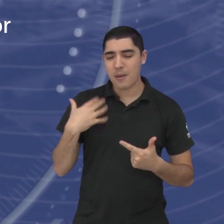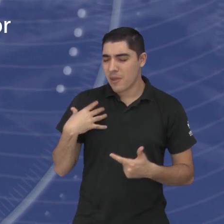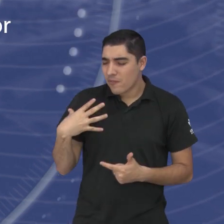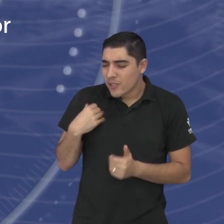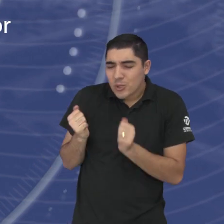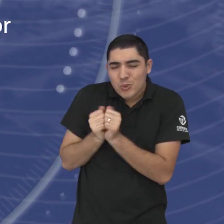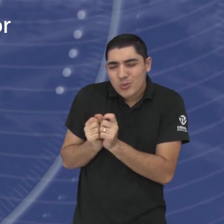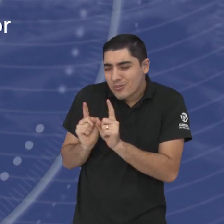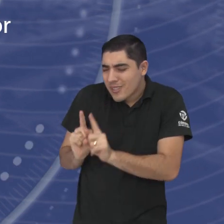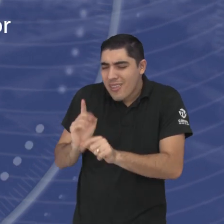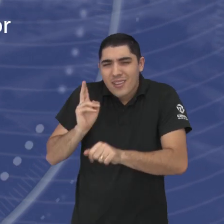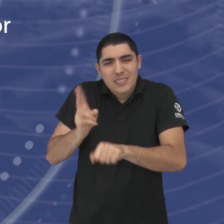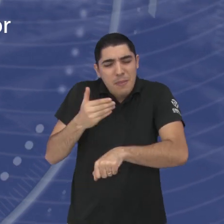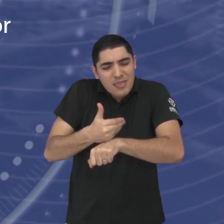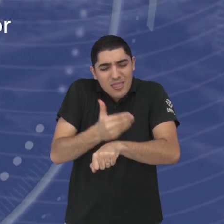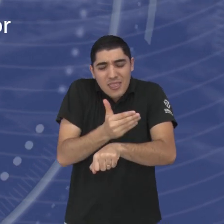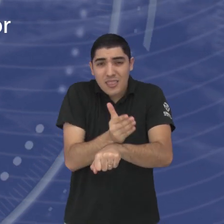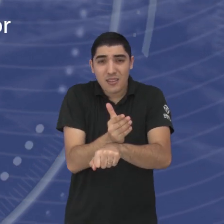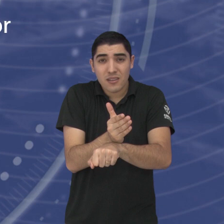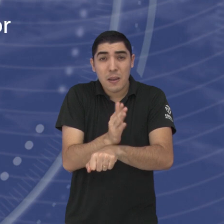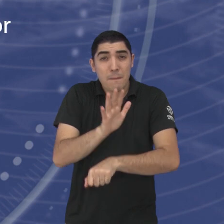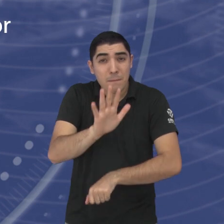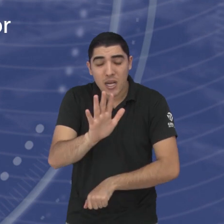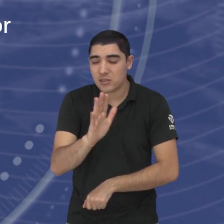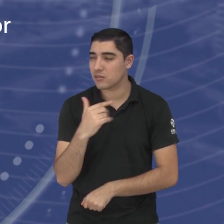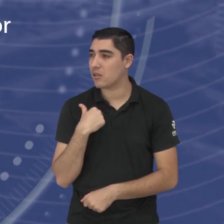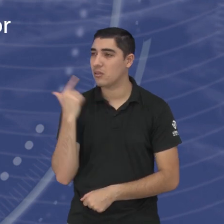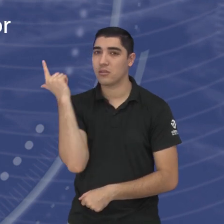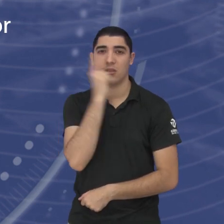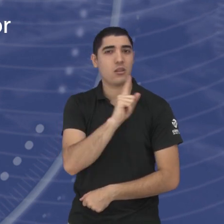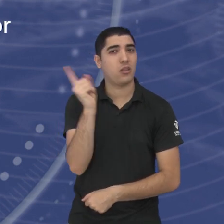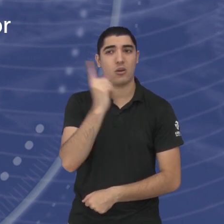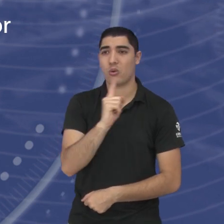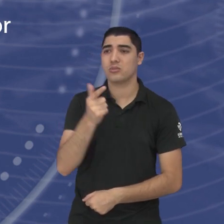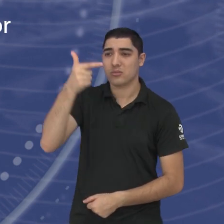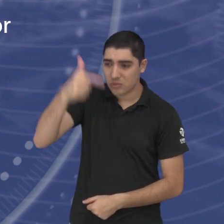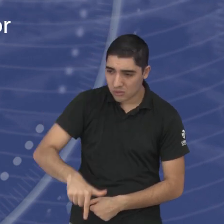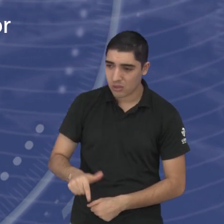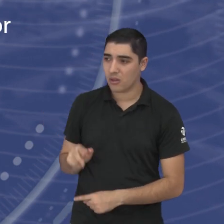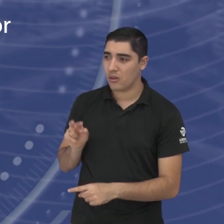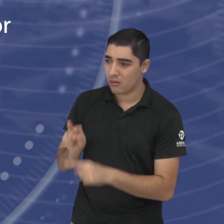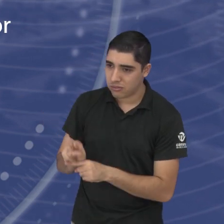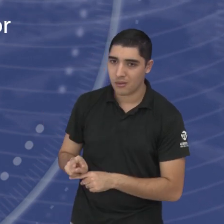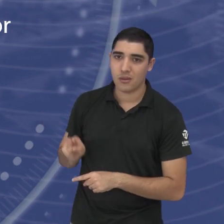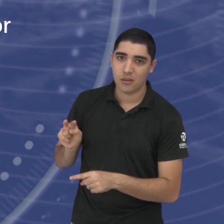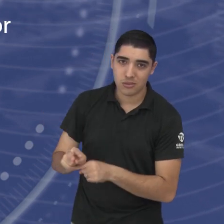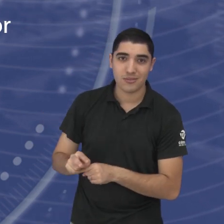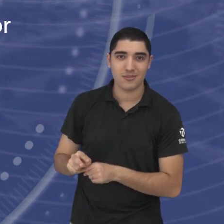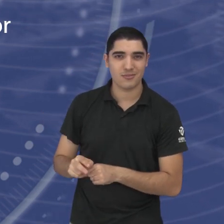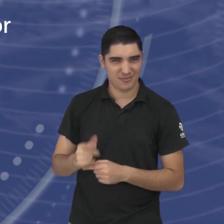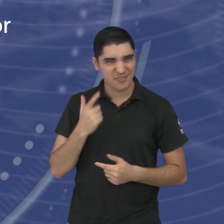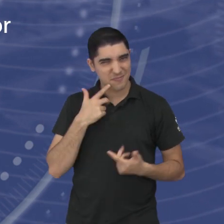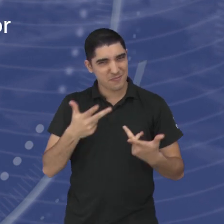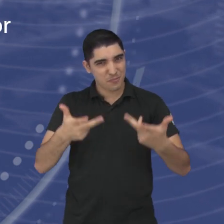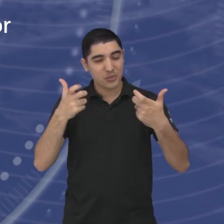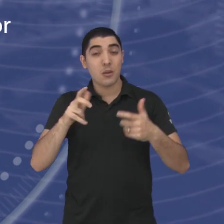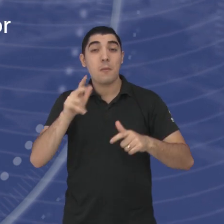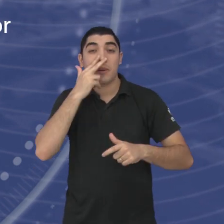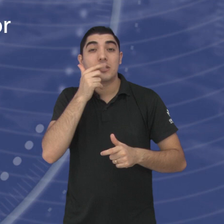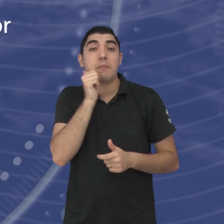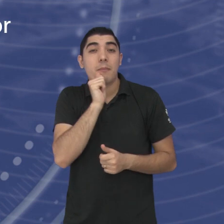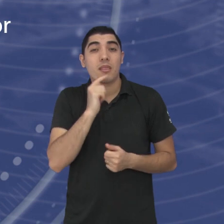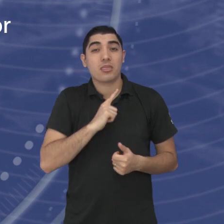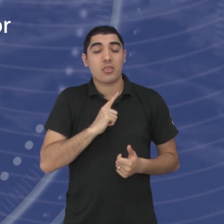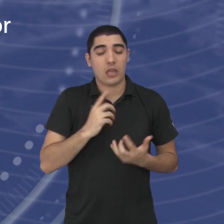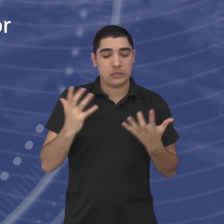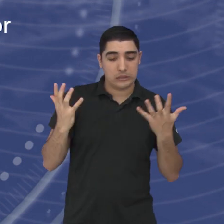resto, passar cada minuto com minha filha, mas não consigo passar mais um minuto com ela. Que aí vai também no